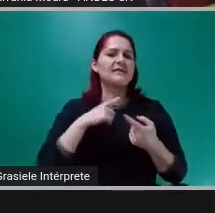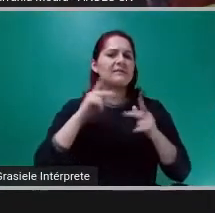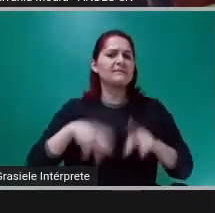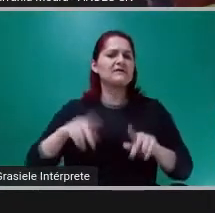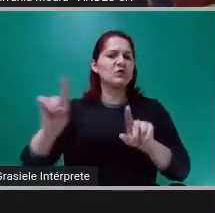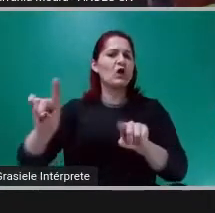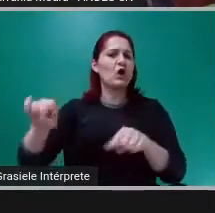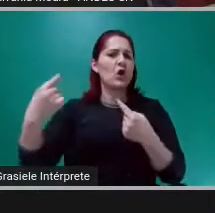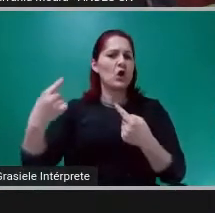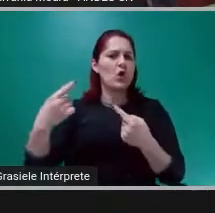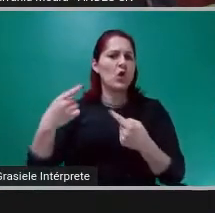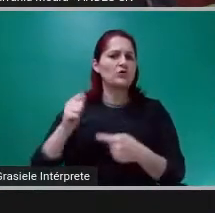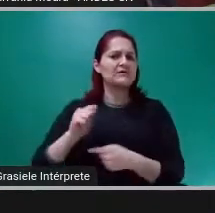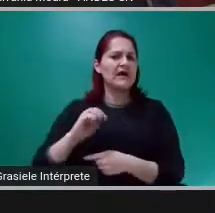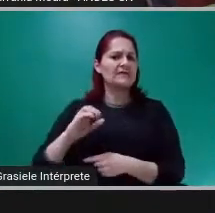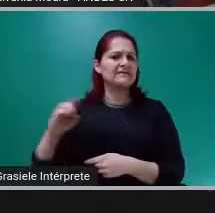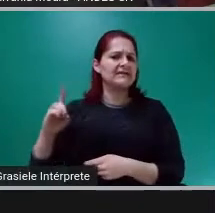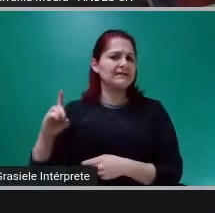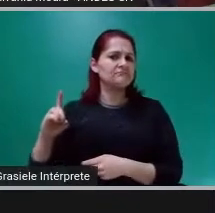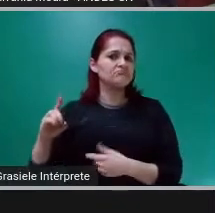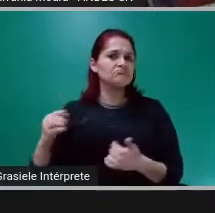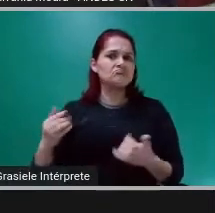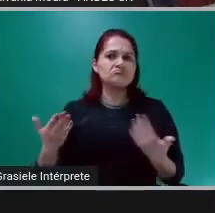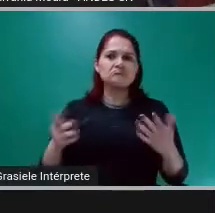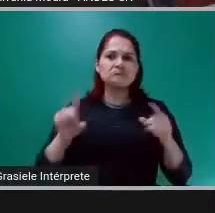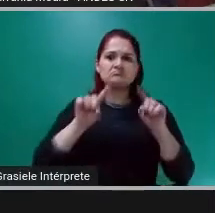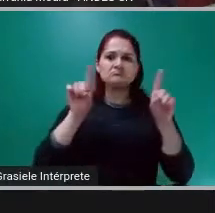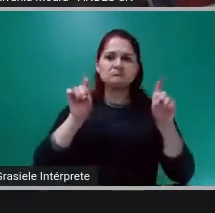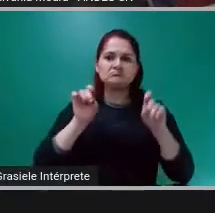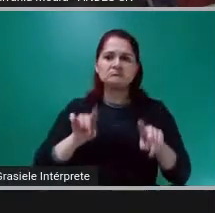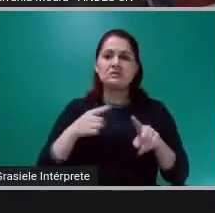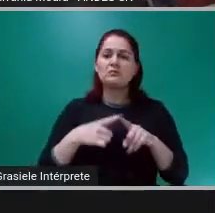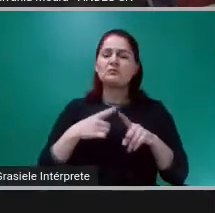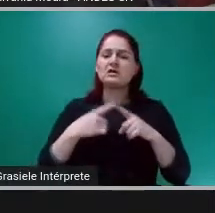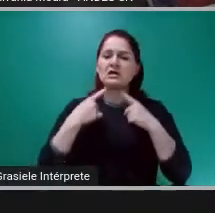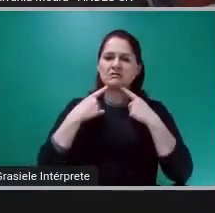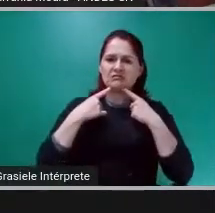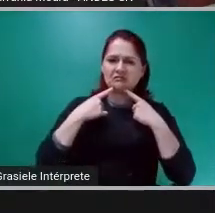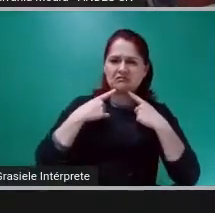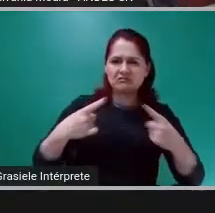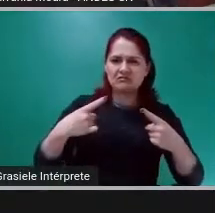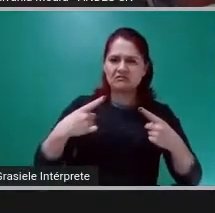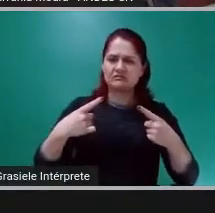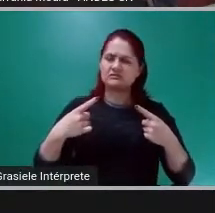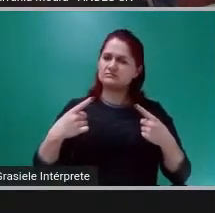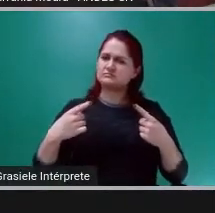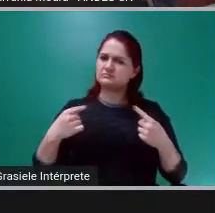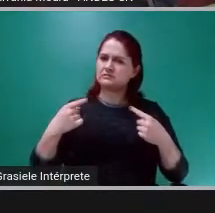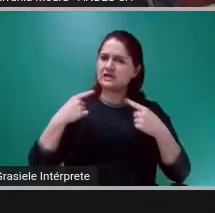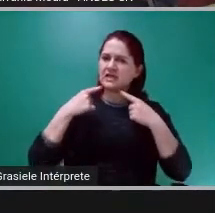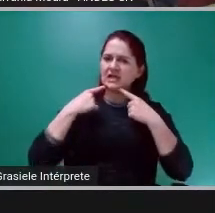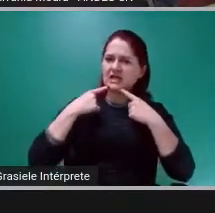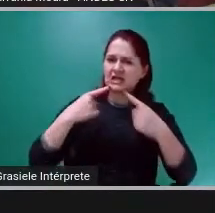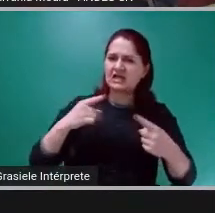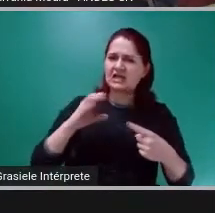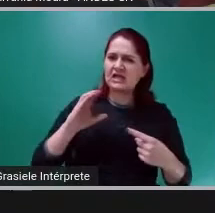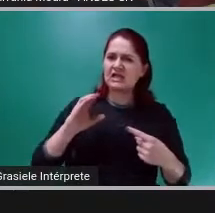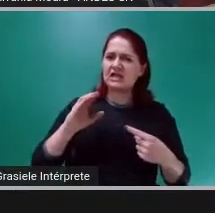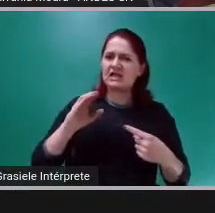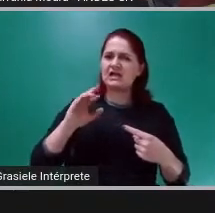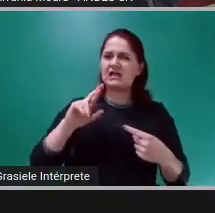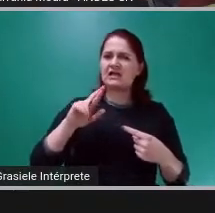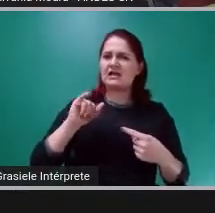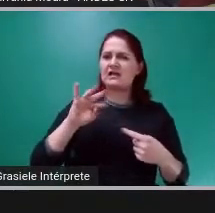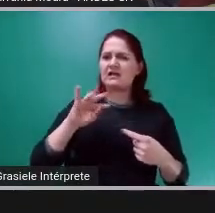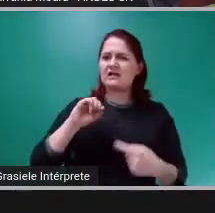muito deixar isto claro, quem critica de uma maneira, digamos, que